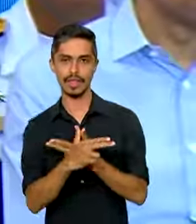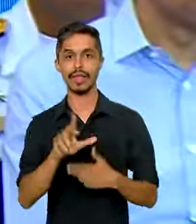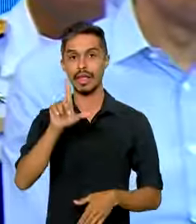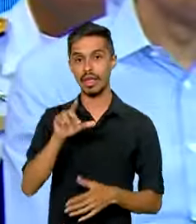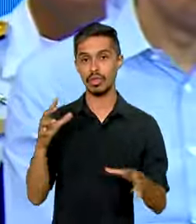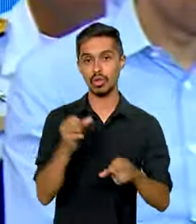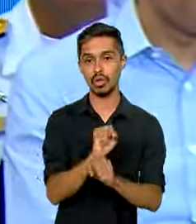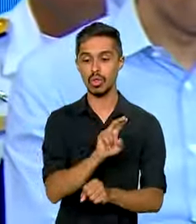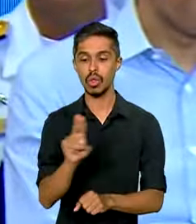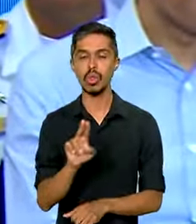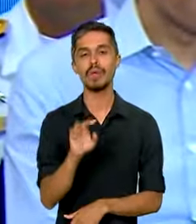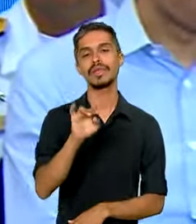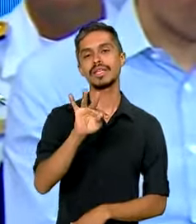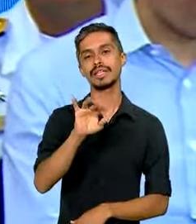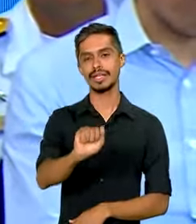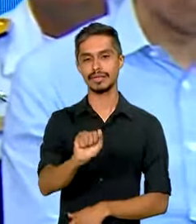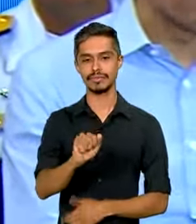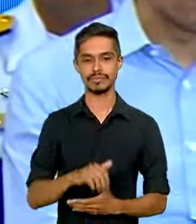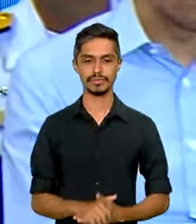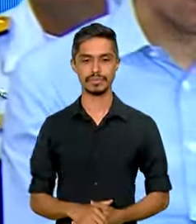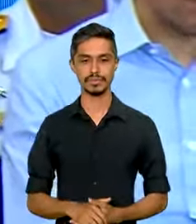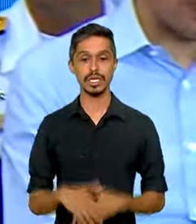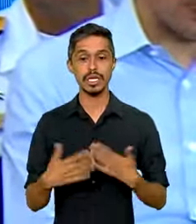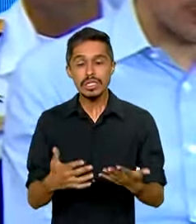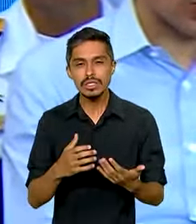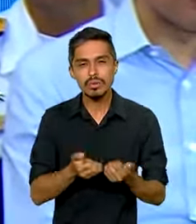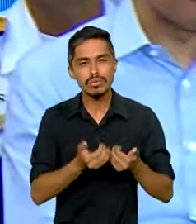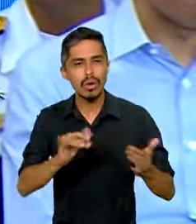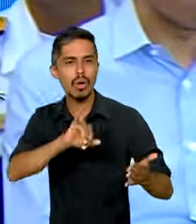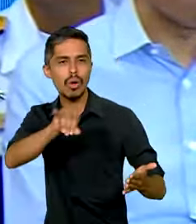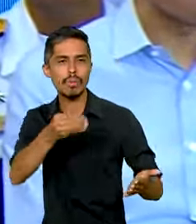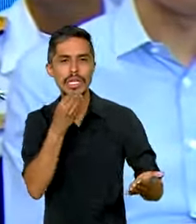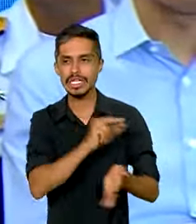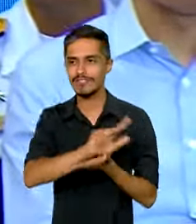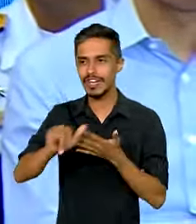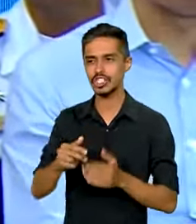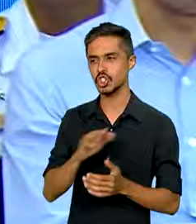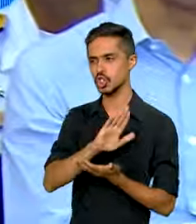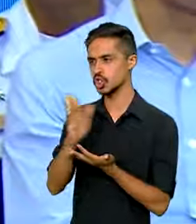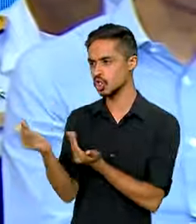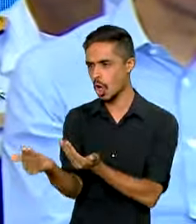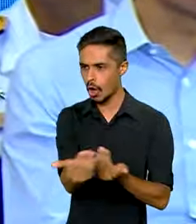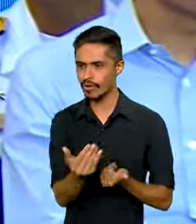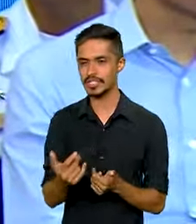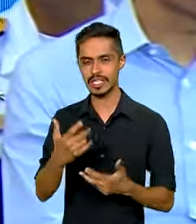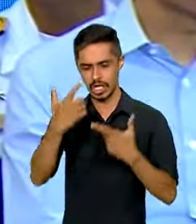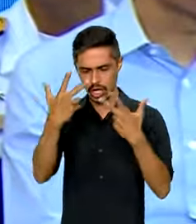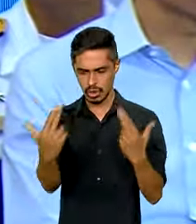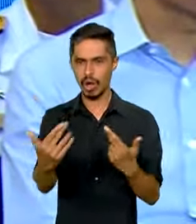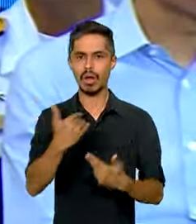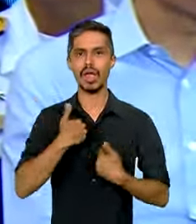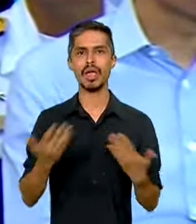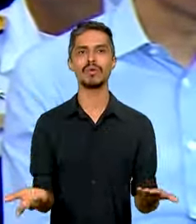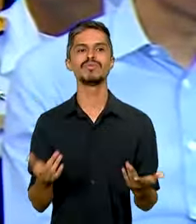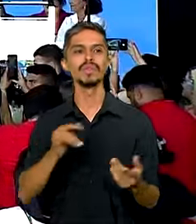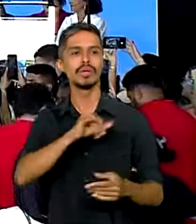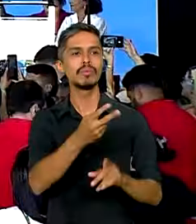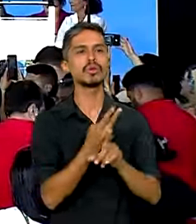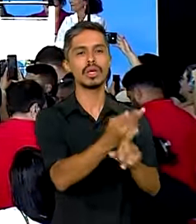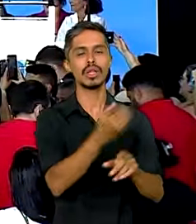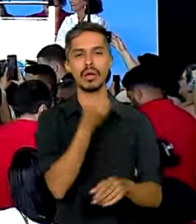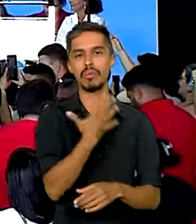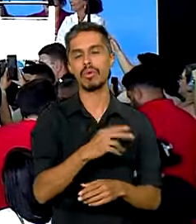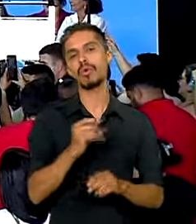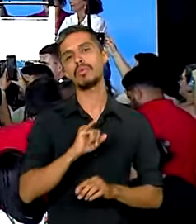construído no Ceará. Vai abrir portas para milhares de jovens, assim como eu, que estão em busca de boas oportunidades para o futuro.